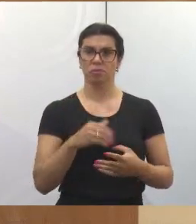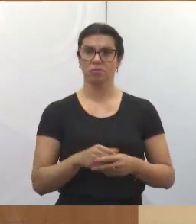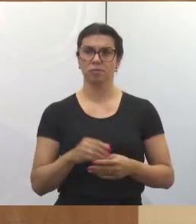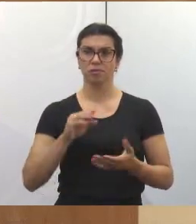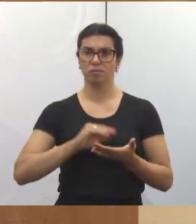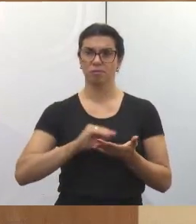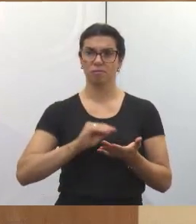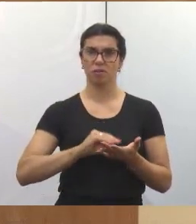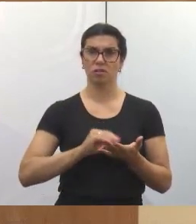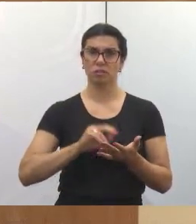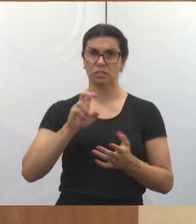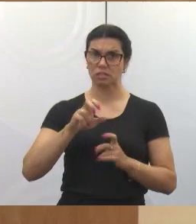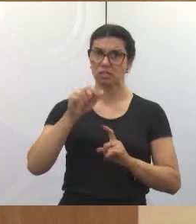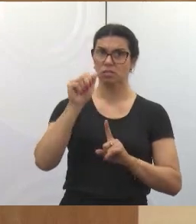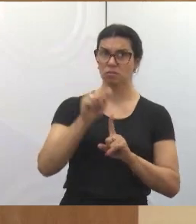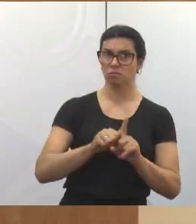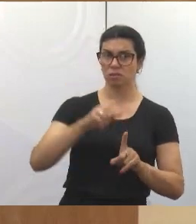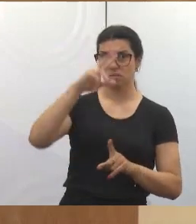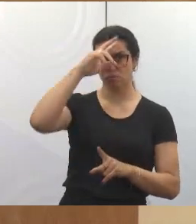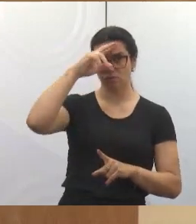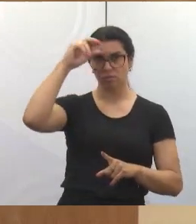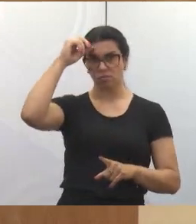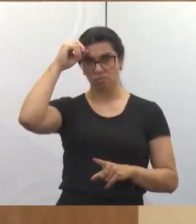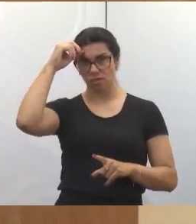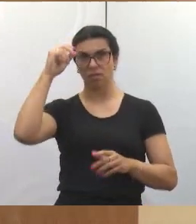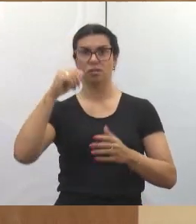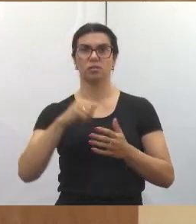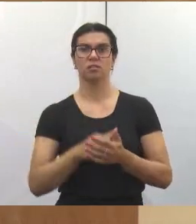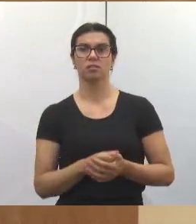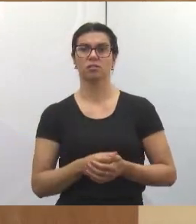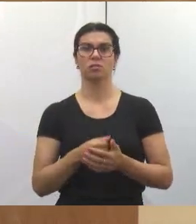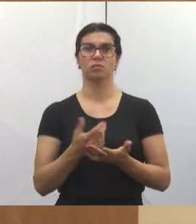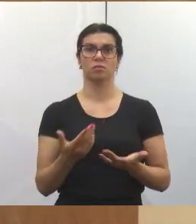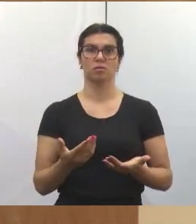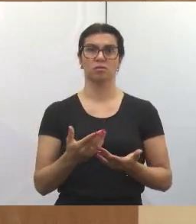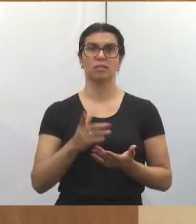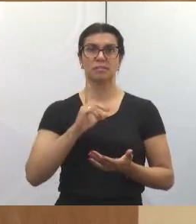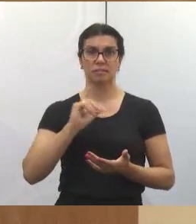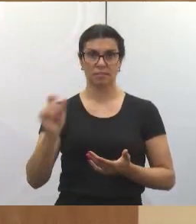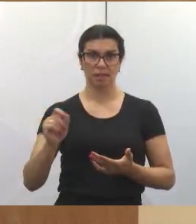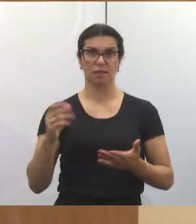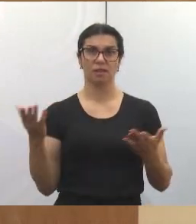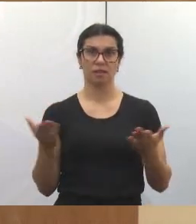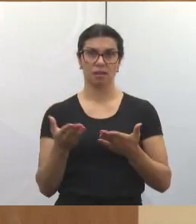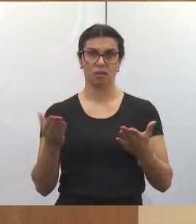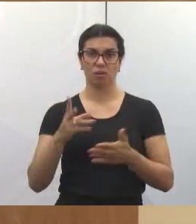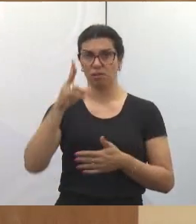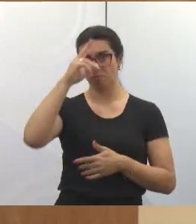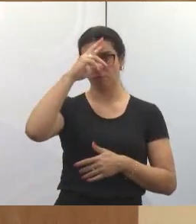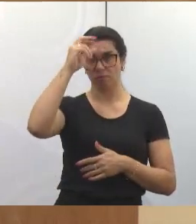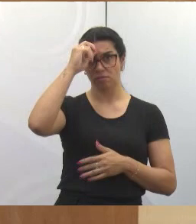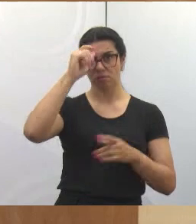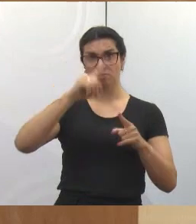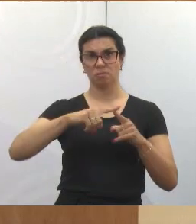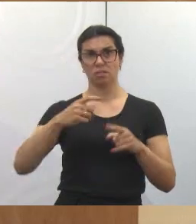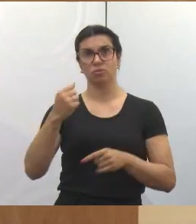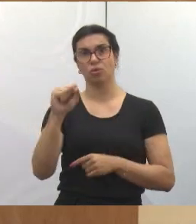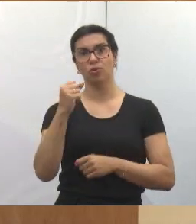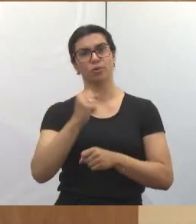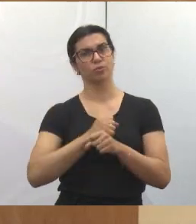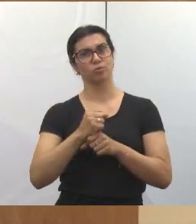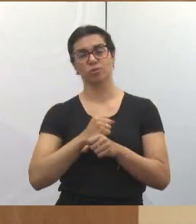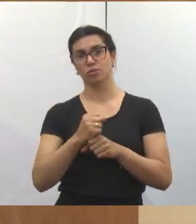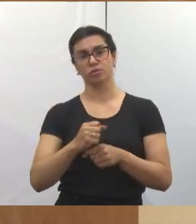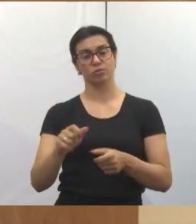cinco meses, por efeito, deixar o governo. Se não fez em oito anos a manutenção, se não fez em oito anos os reparos